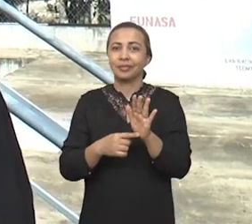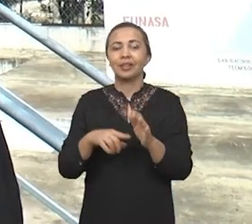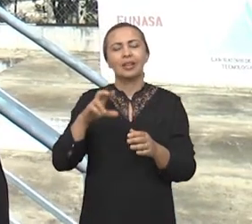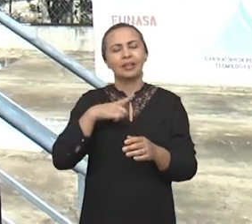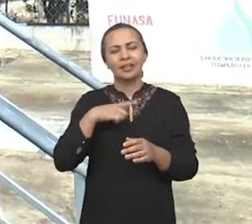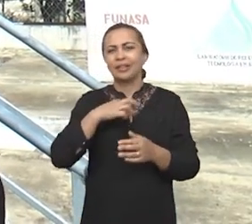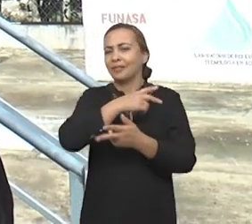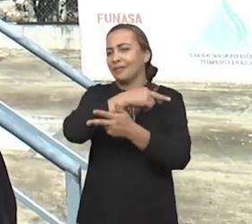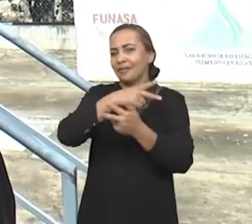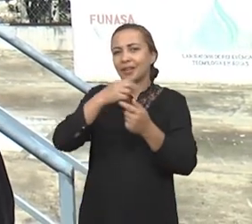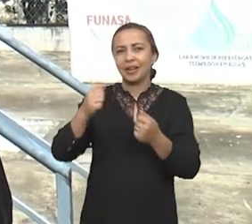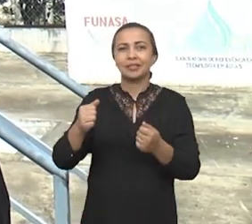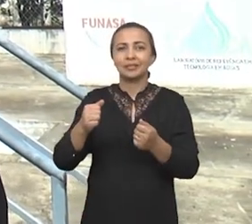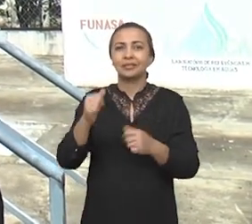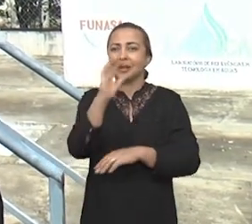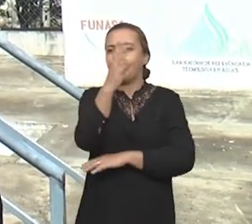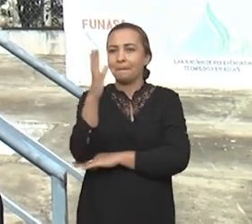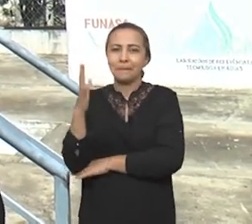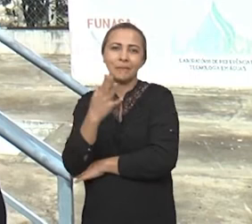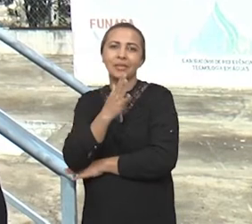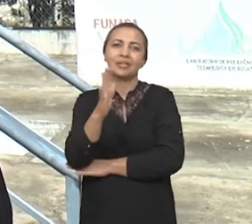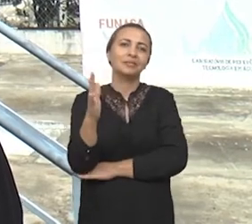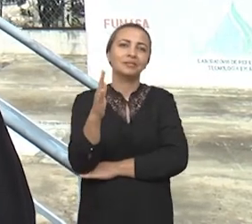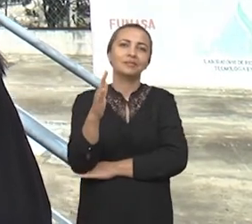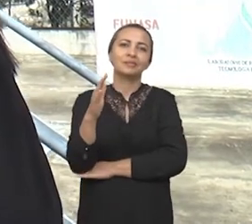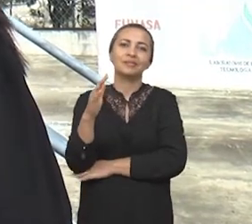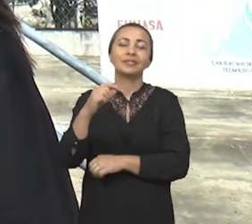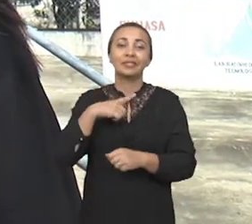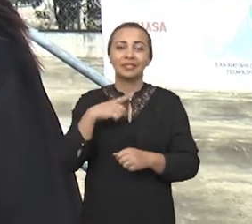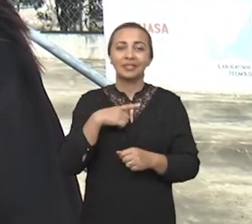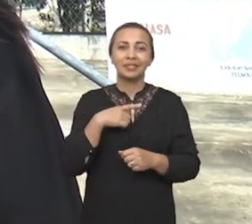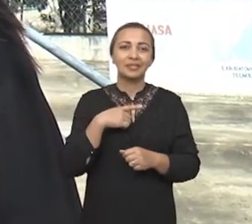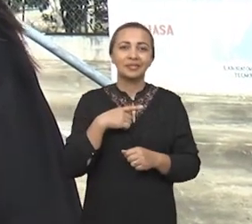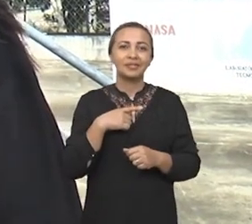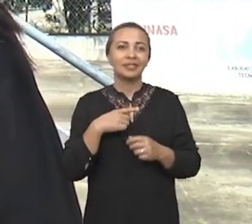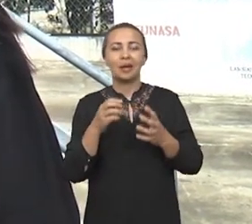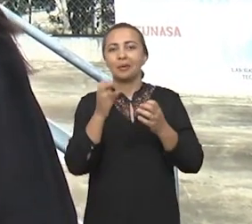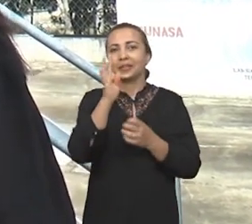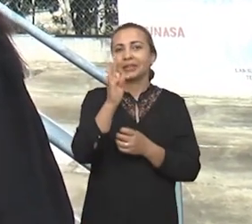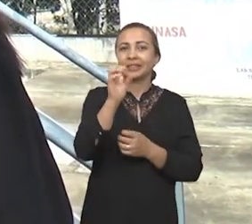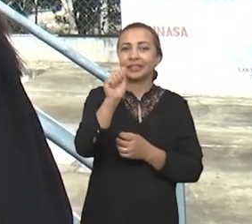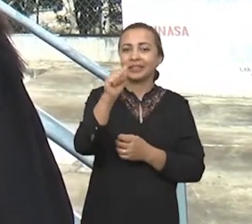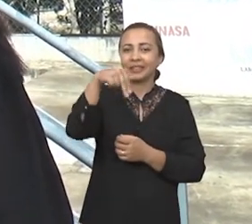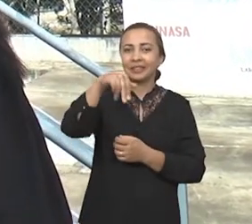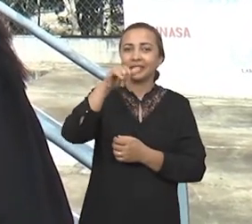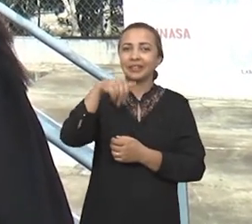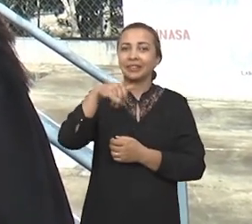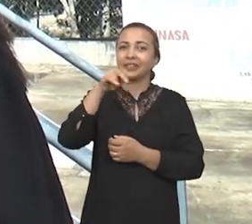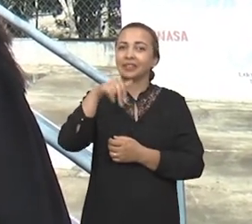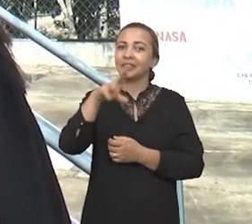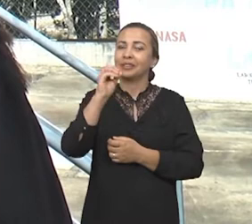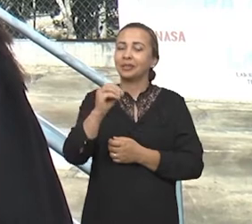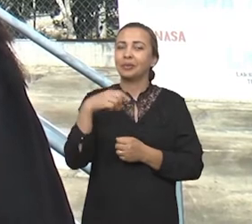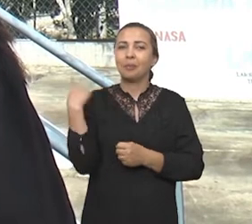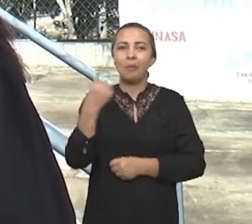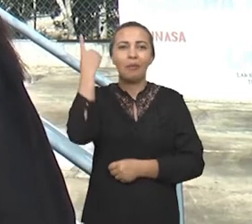temos diversos vegetais, diversas plantas, né? Que tem um teor de tanino muito alto dentro do nosso bioma